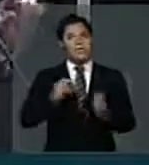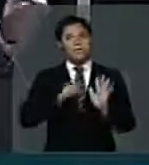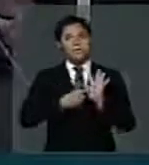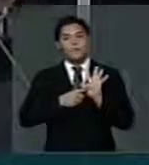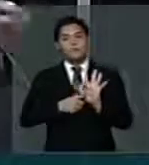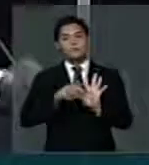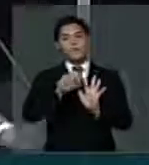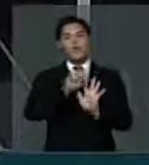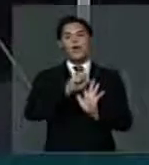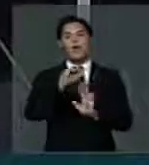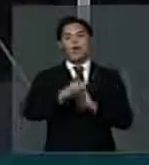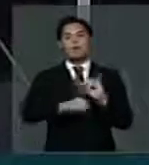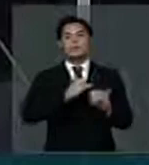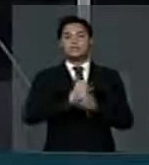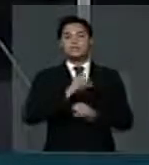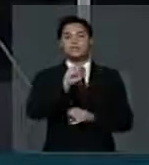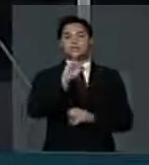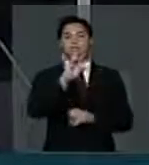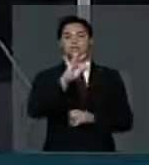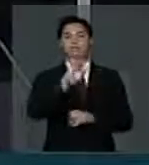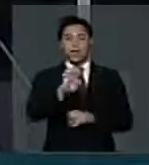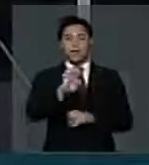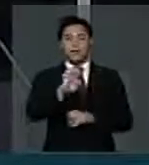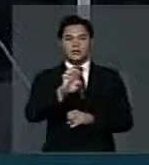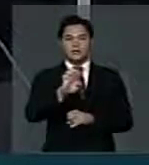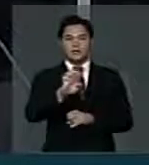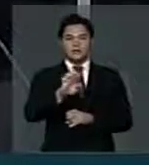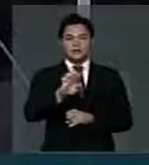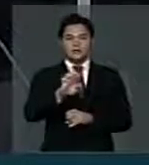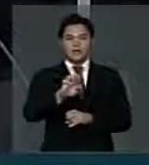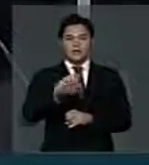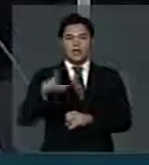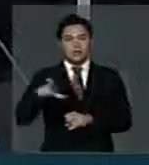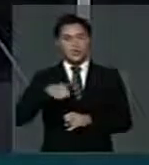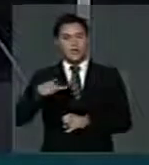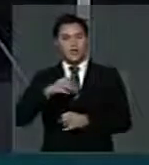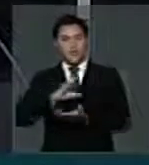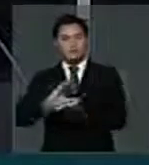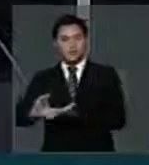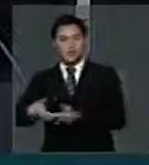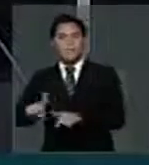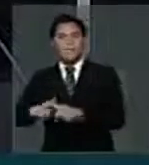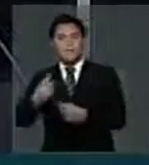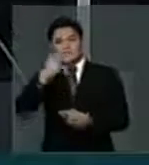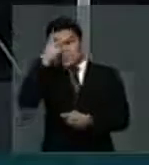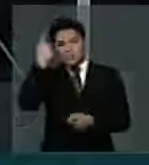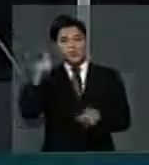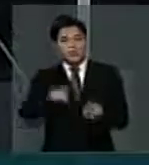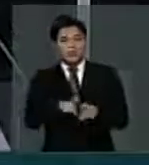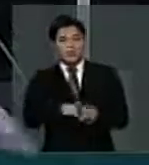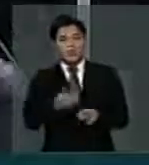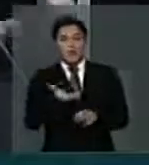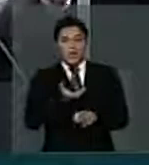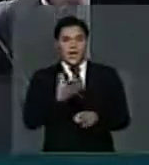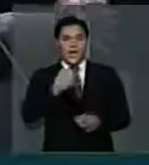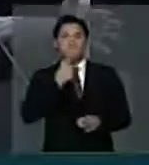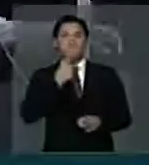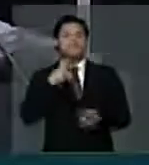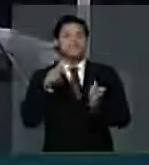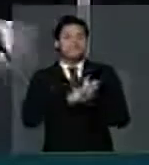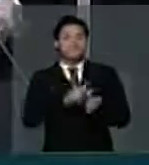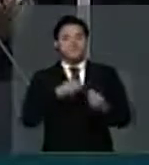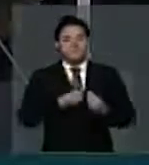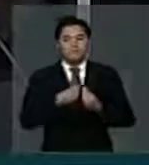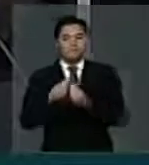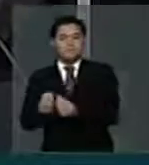GAC, apesar desses recursos que serão para lá direcionados, para aqueles que desejarem fazer doações